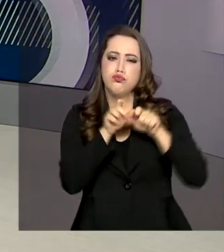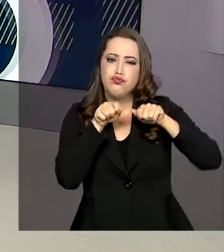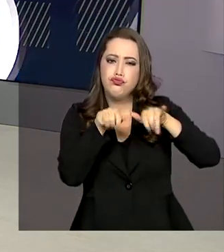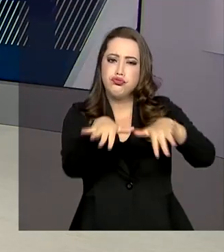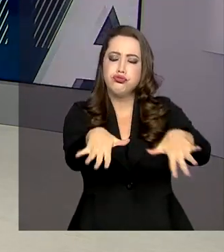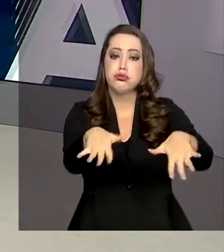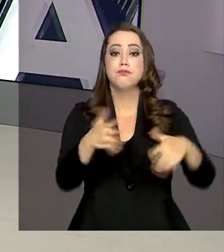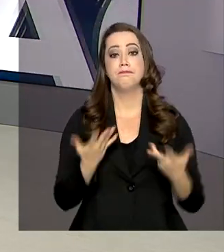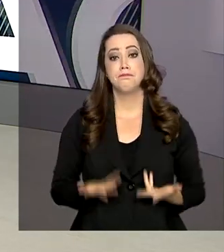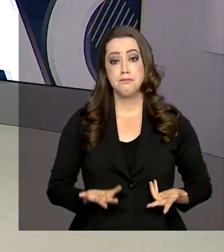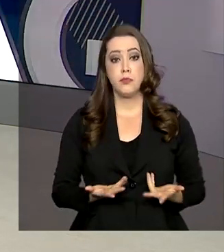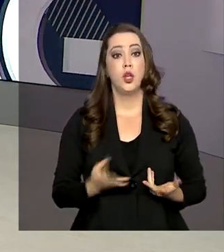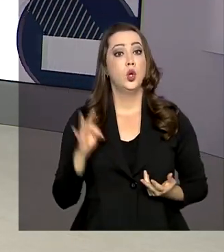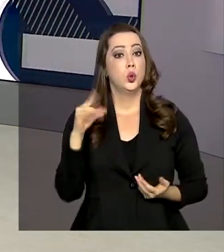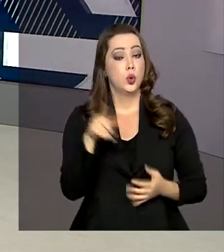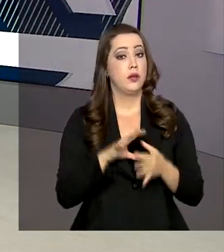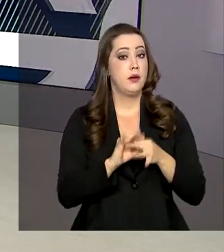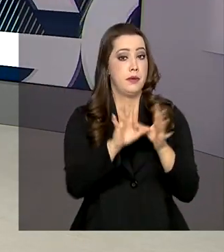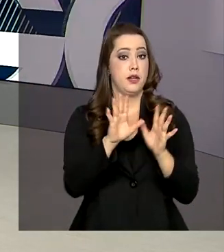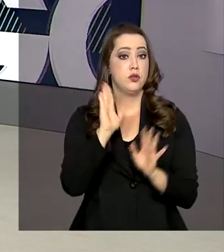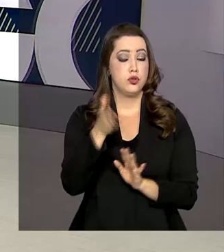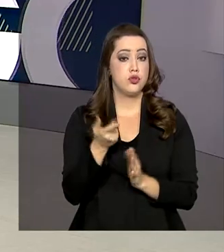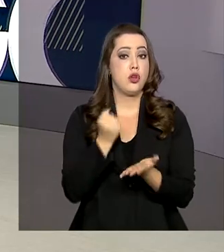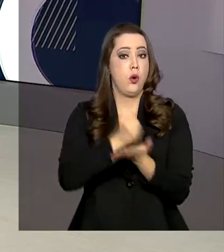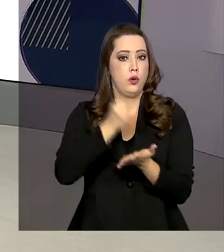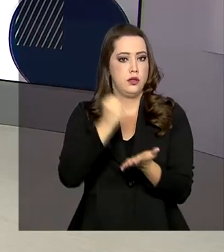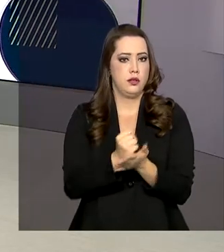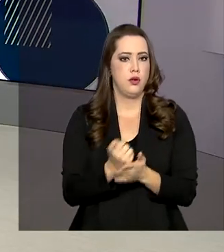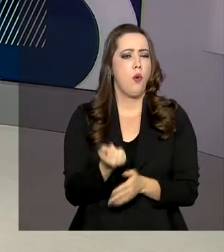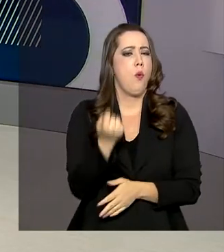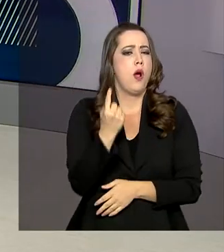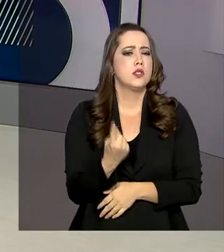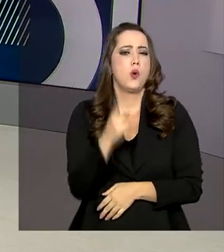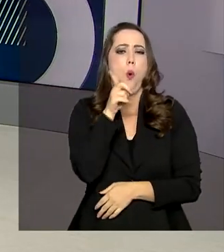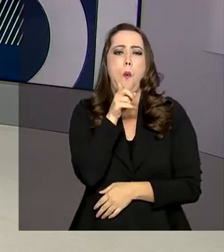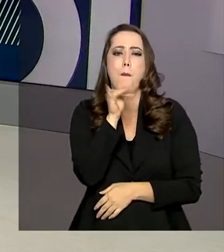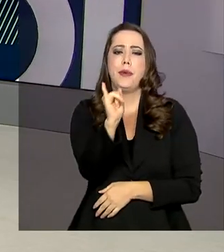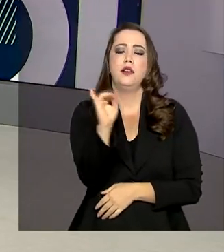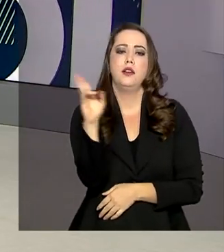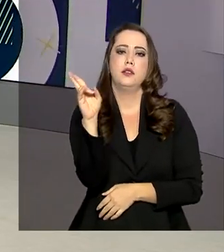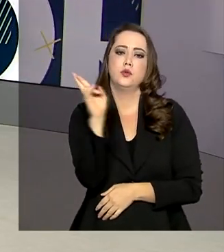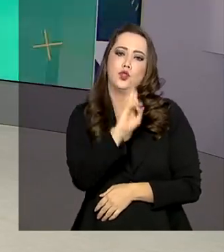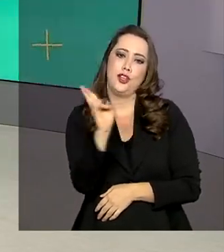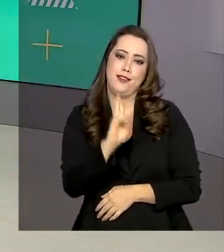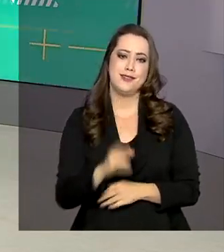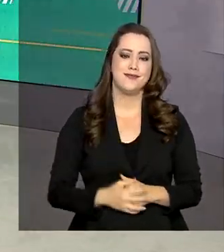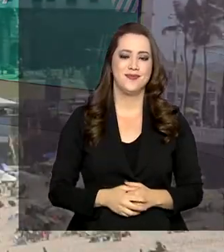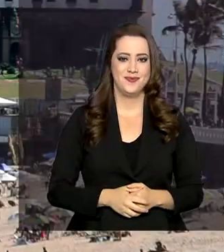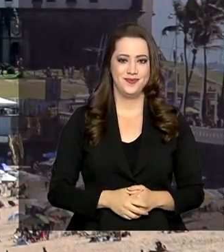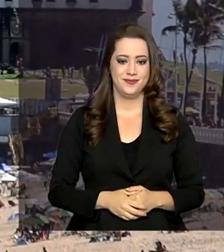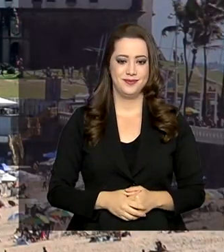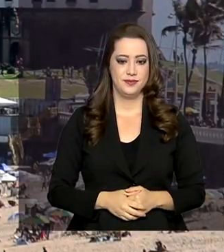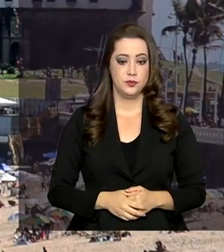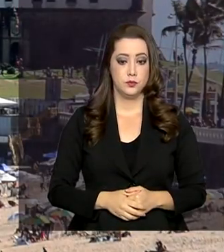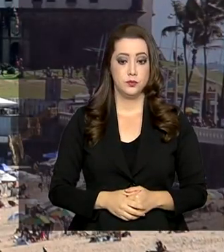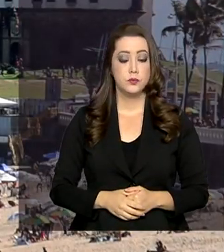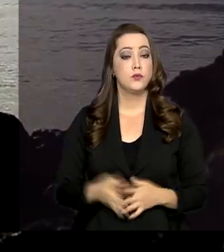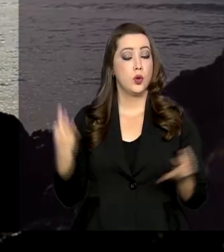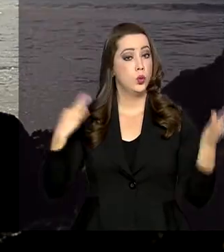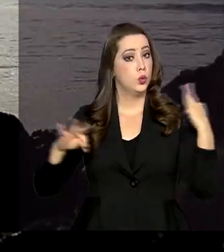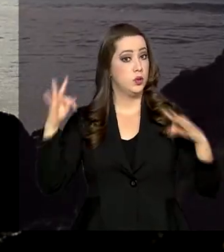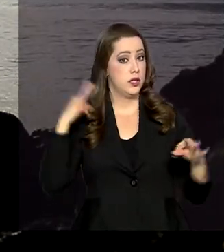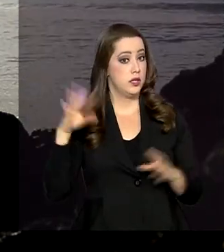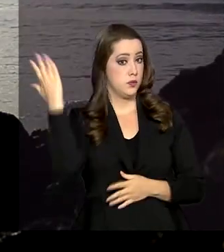novo coronavírus. Do total autorizado, já foram contratados quase R 1,5 bilhão. O turismo